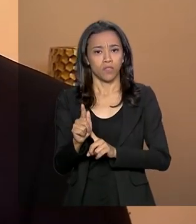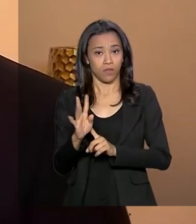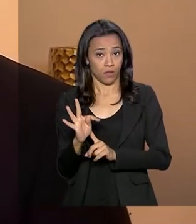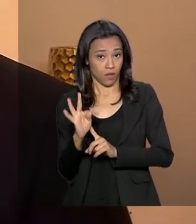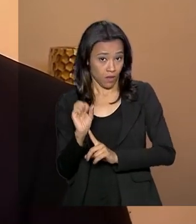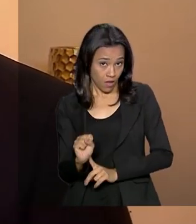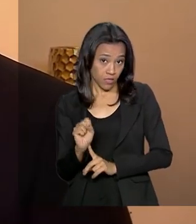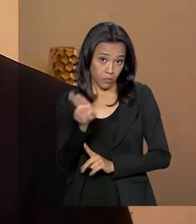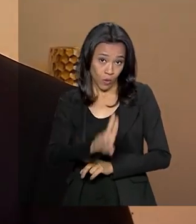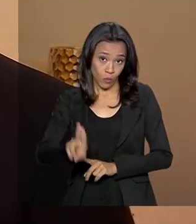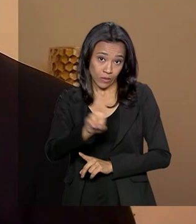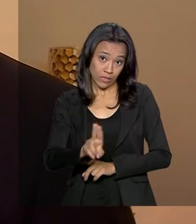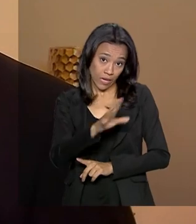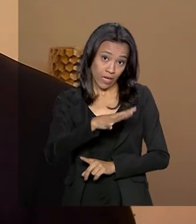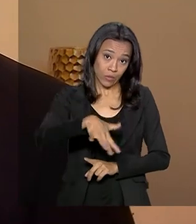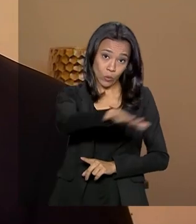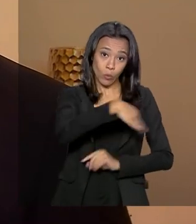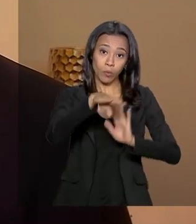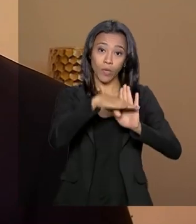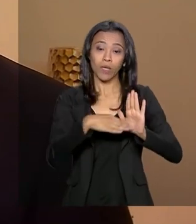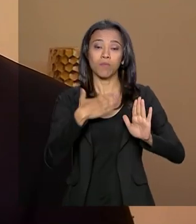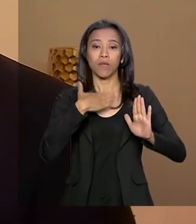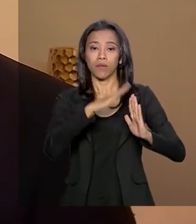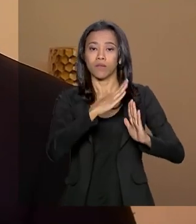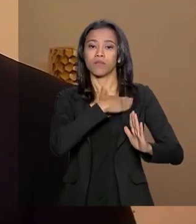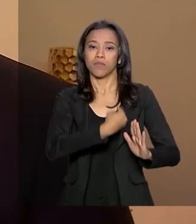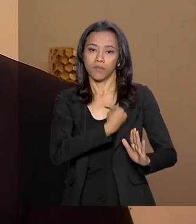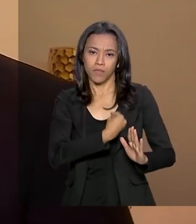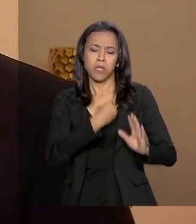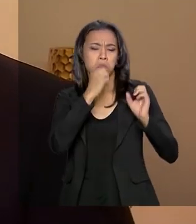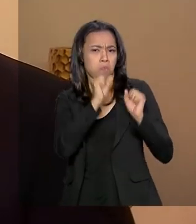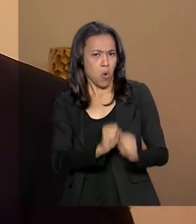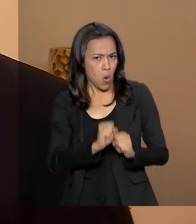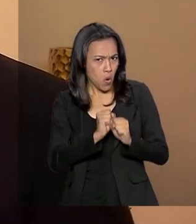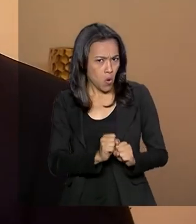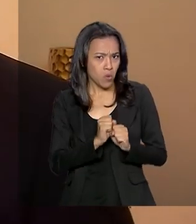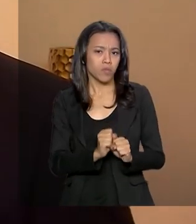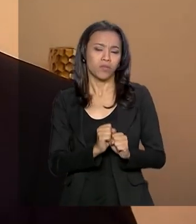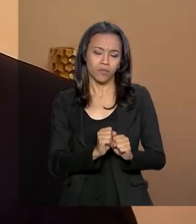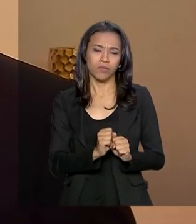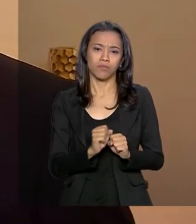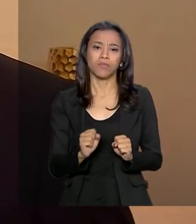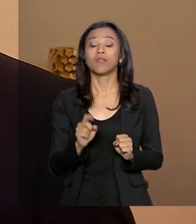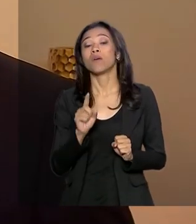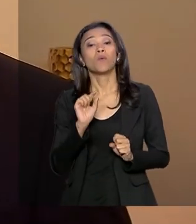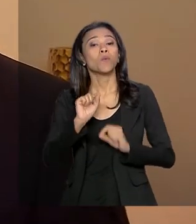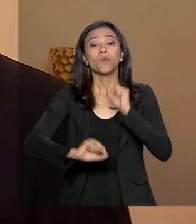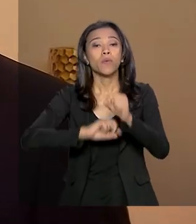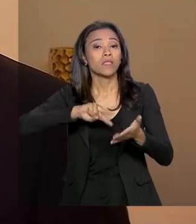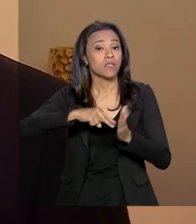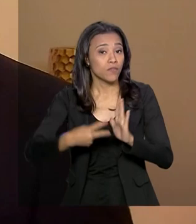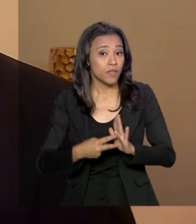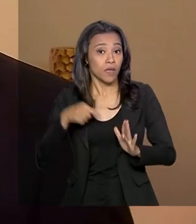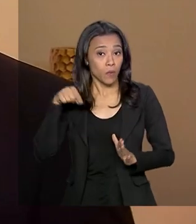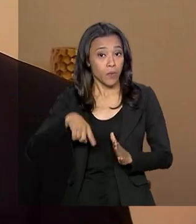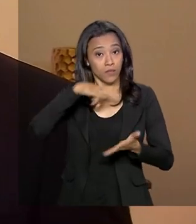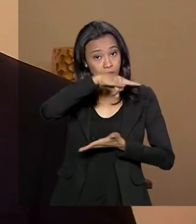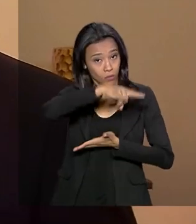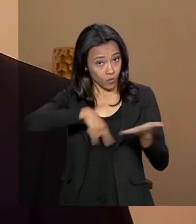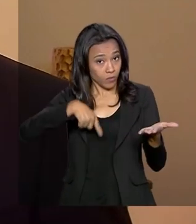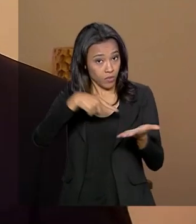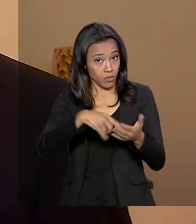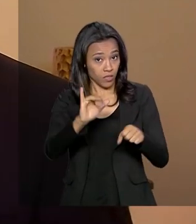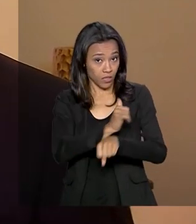utilização do programa Minha Casa Minha Vida, possam ser utilizados sem um aporte adicional de OGU. Ou seja, com essa medida, o governo